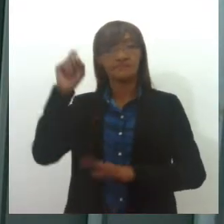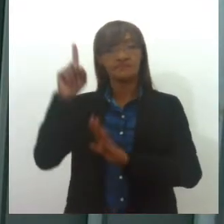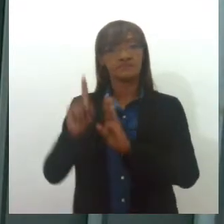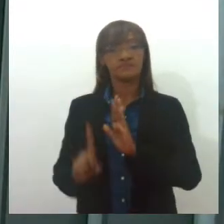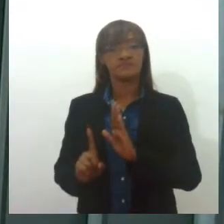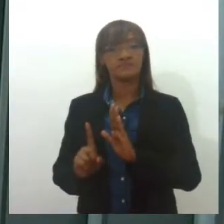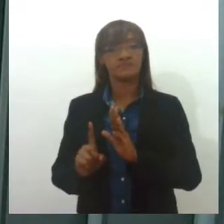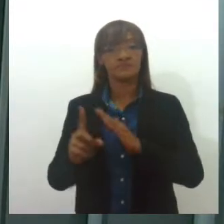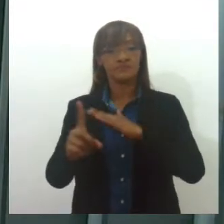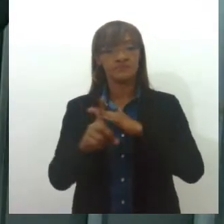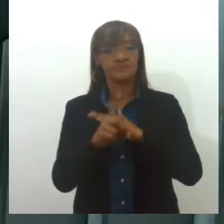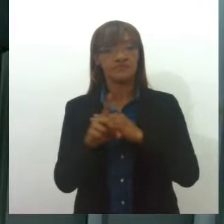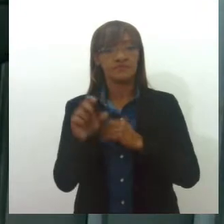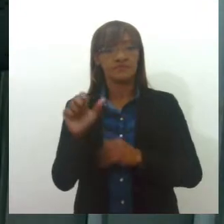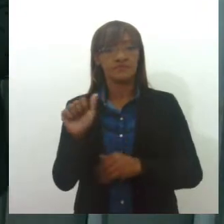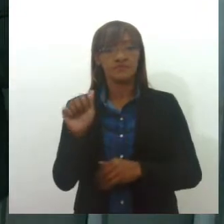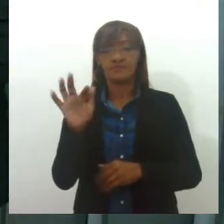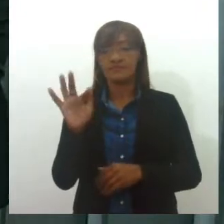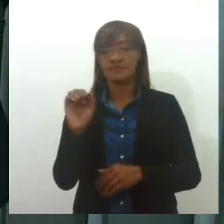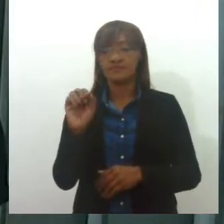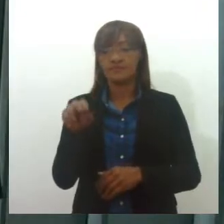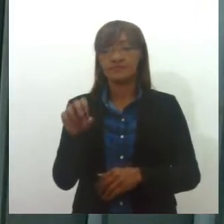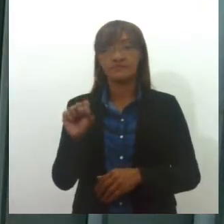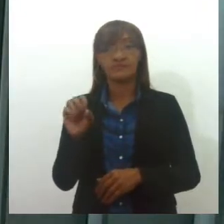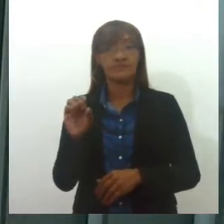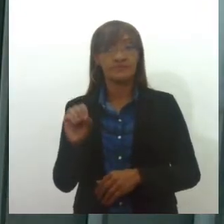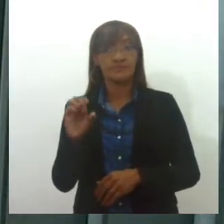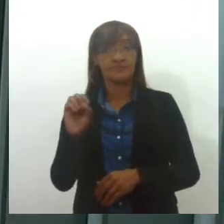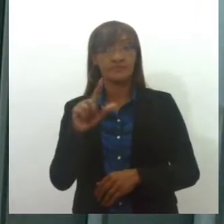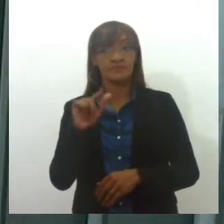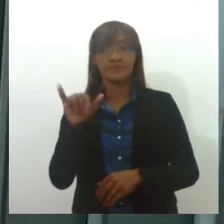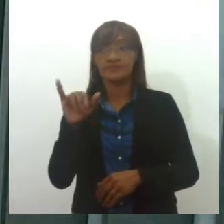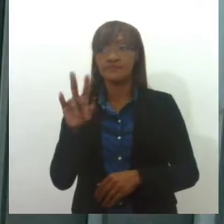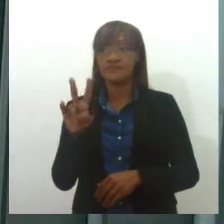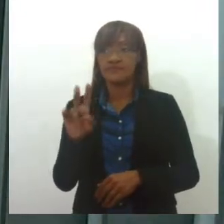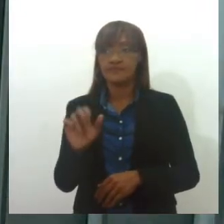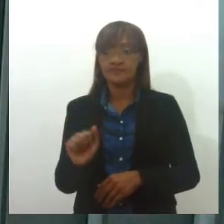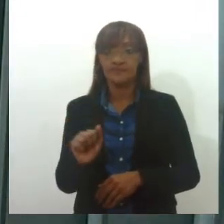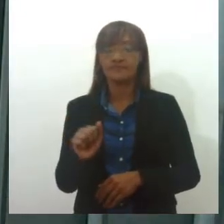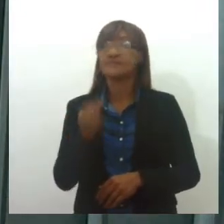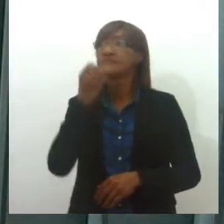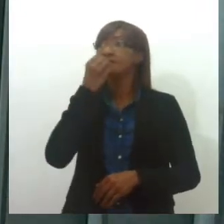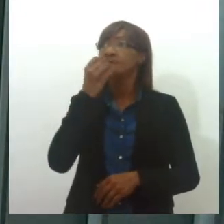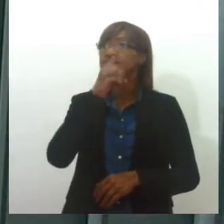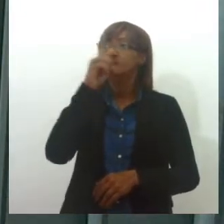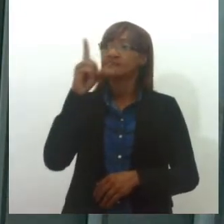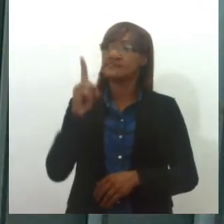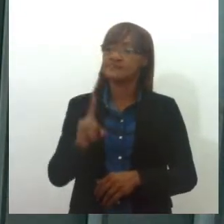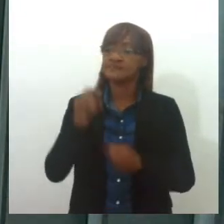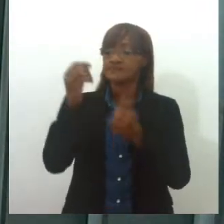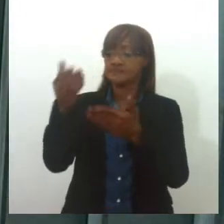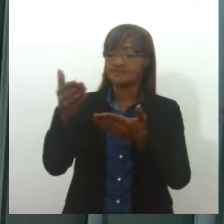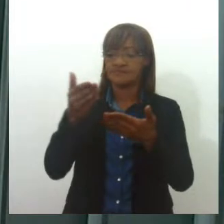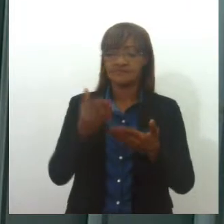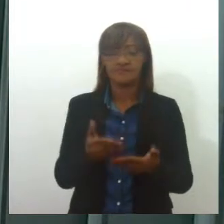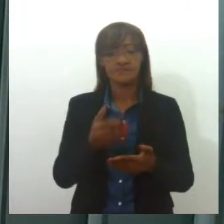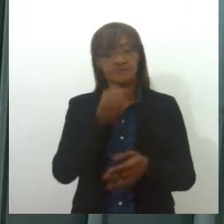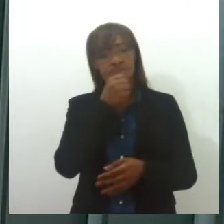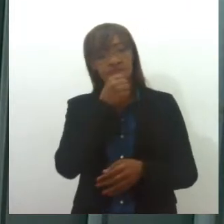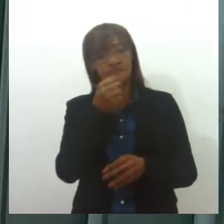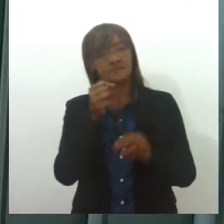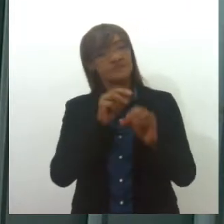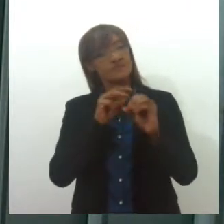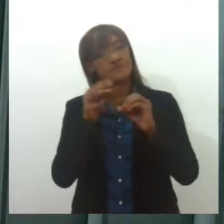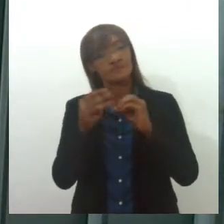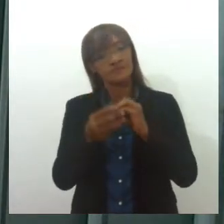Afonso Oliva. Vamos conversar com ele. Bom dia, Afonso, seja bem-vindo aqui ao Jornal da Lese, primeira edição.